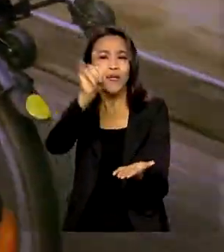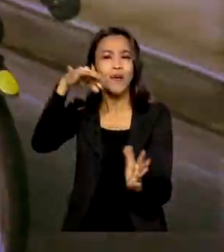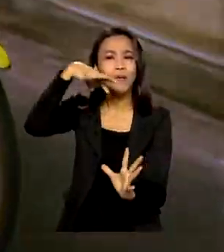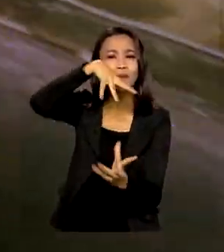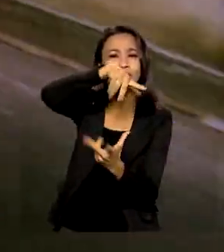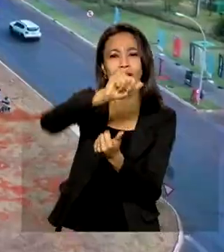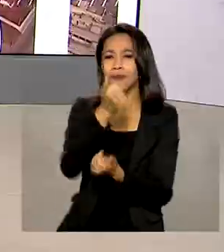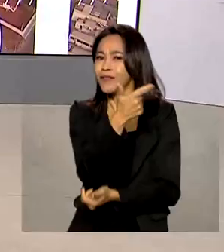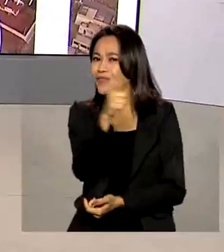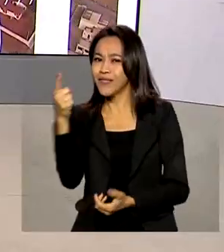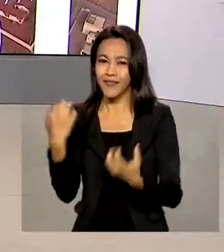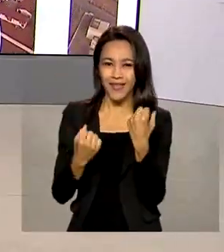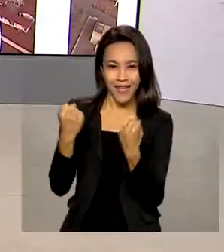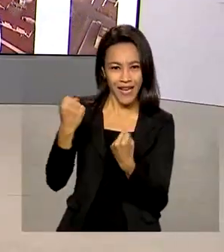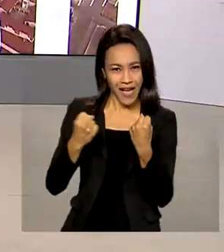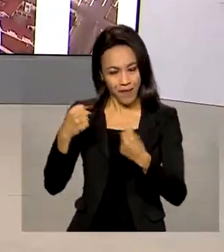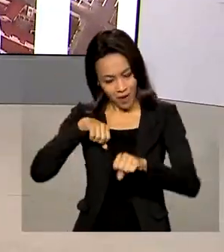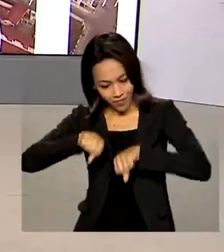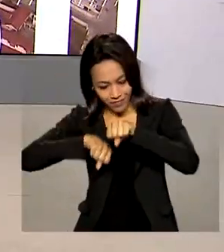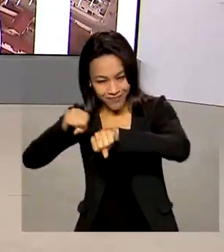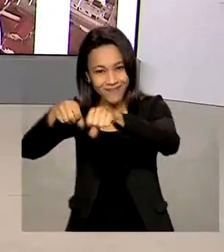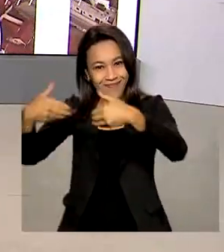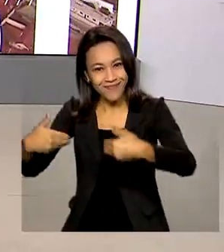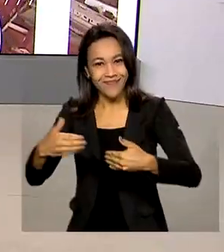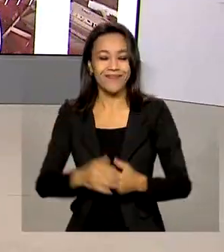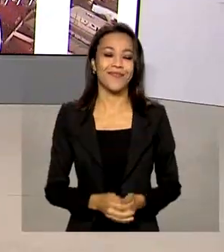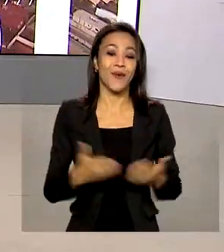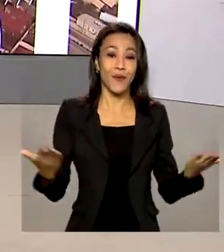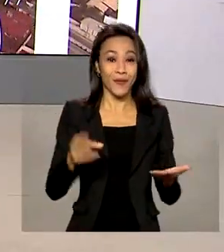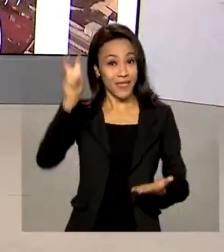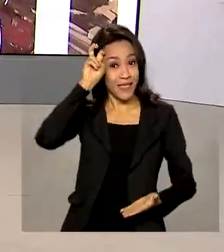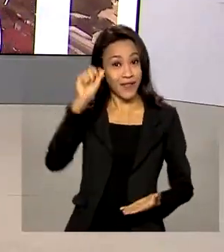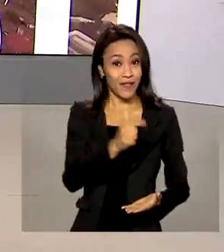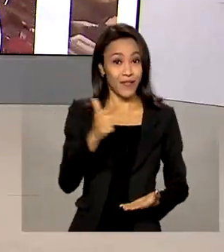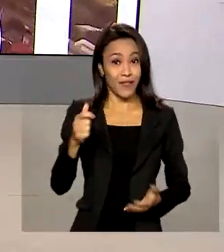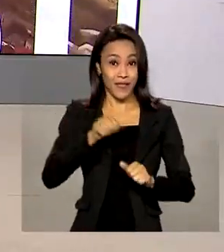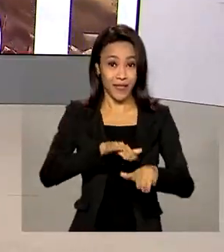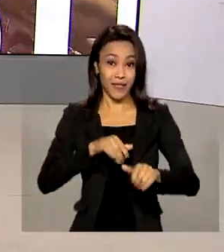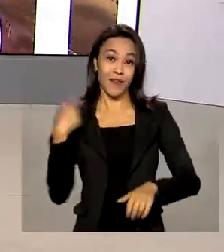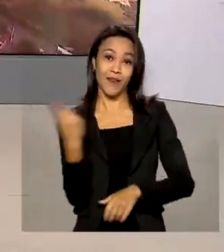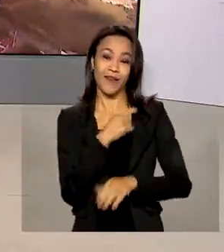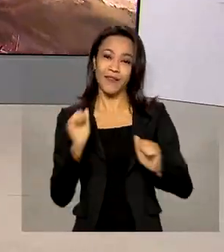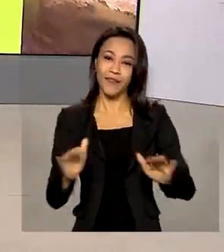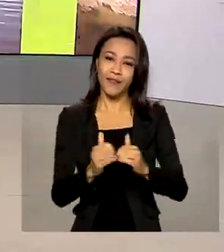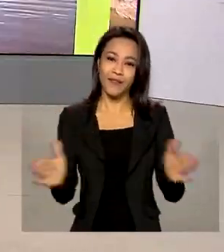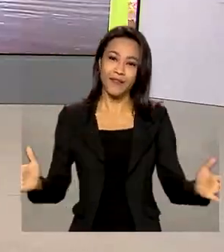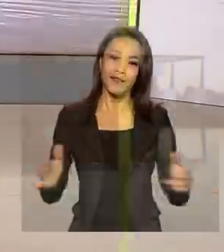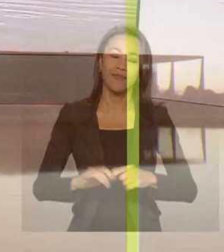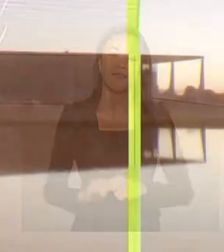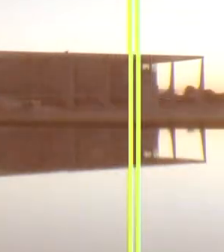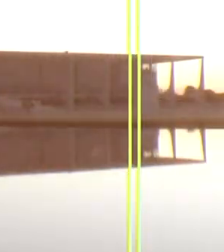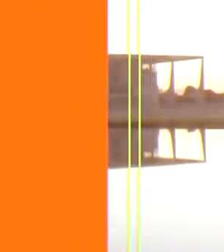sem carro. Quinta-feira, 22 de setembro, o Brasil em Dia já está no ar.